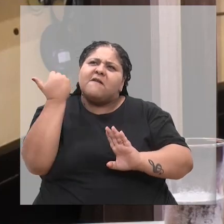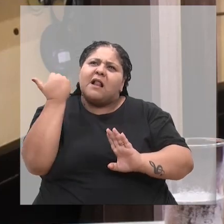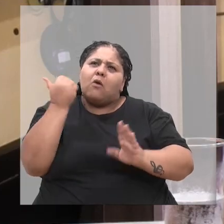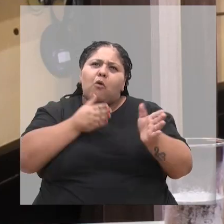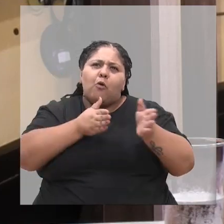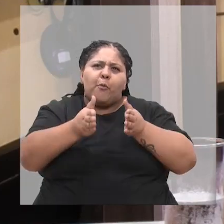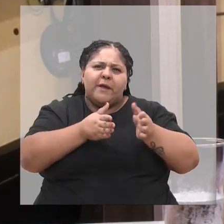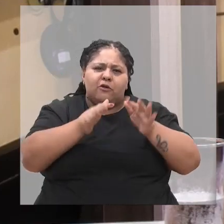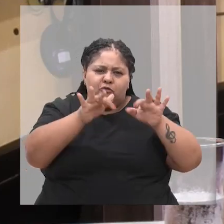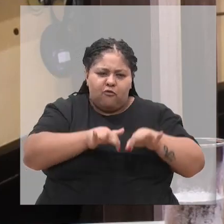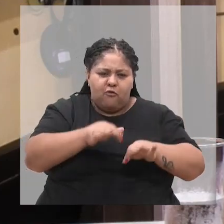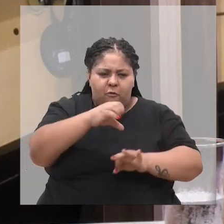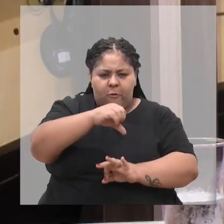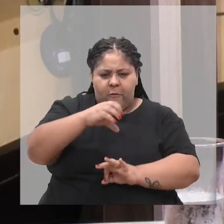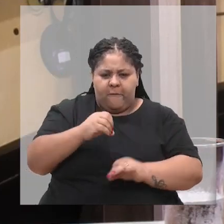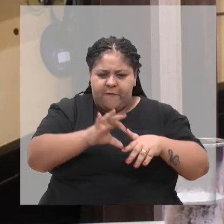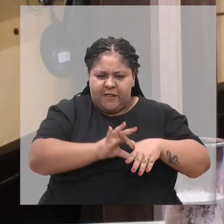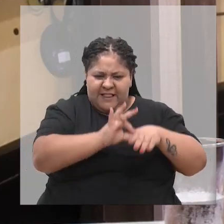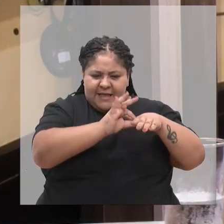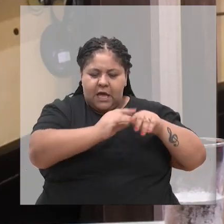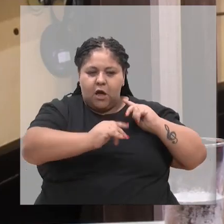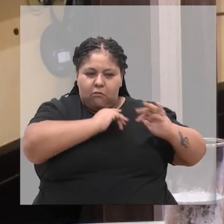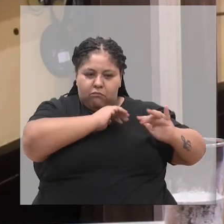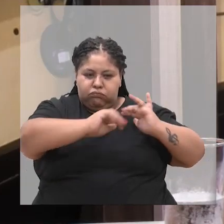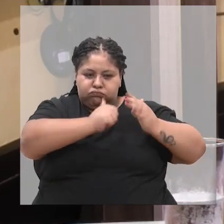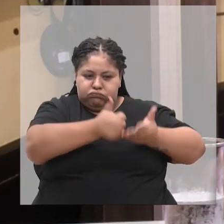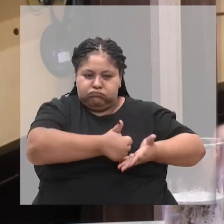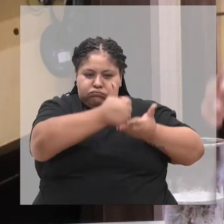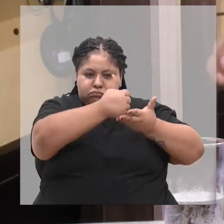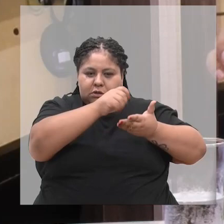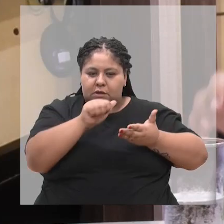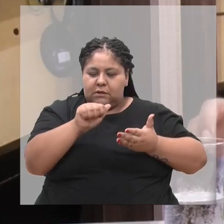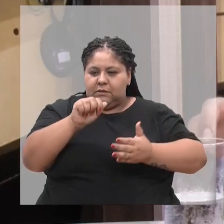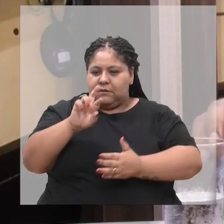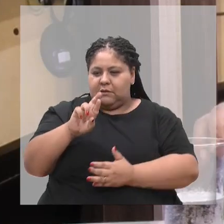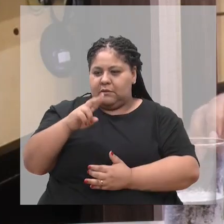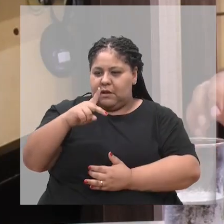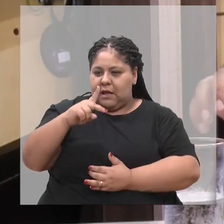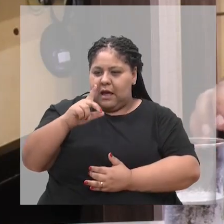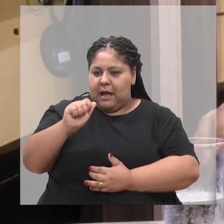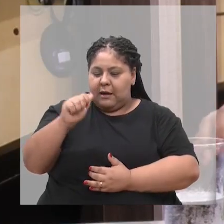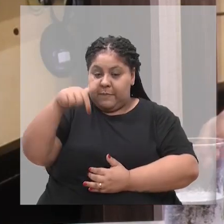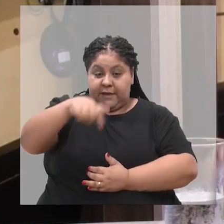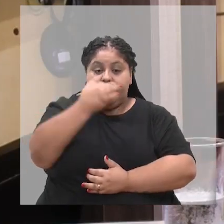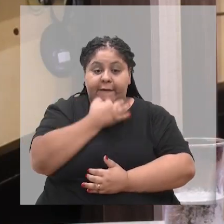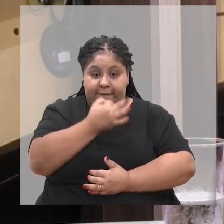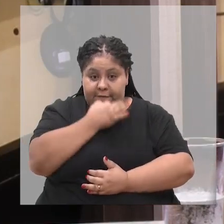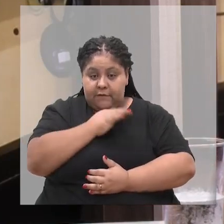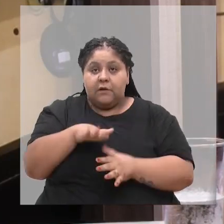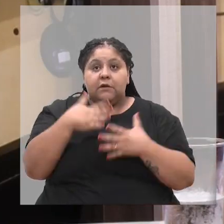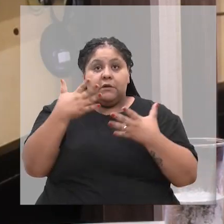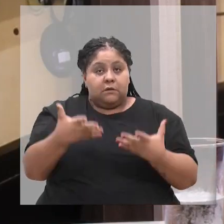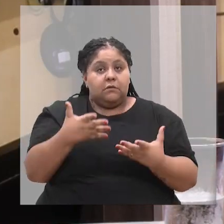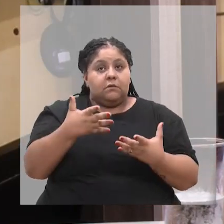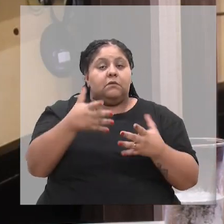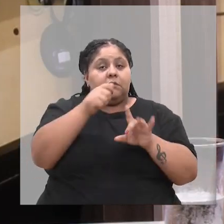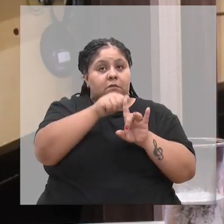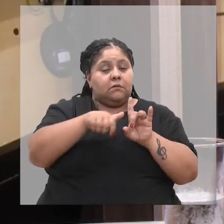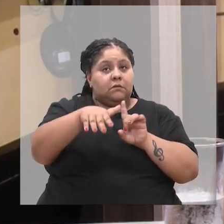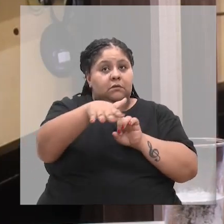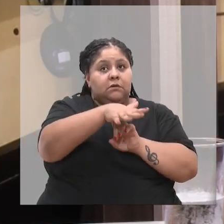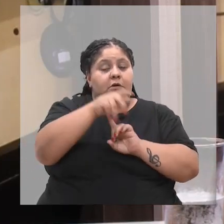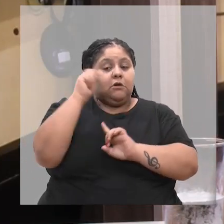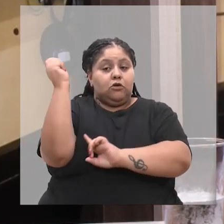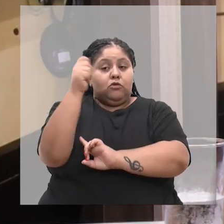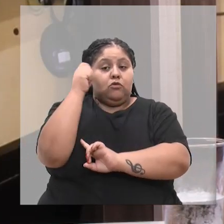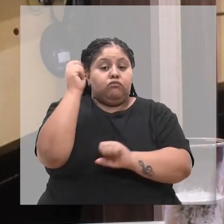90, em que a senhora lidera essa movimentação em favor da ARPA, em Caxias do Sul, então, a Associação Rio Grandeense de